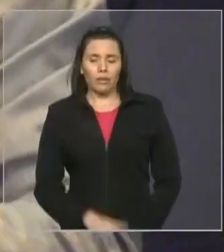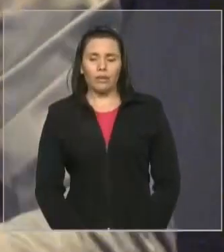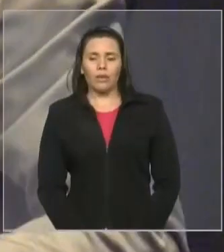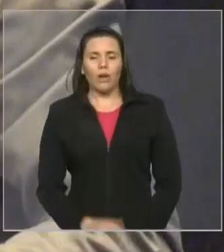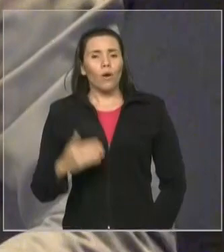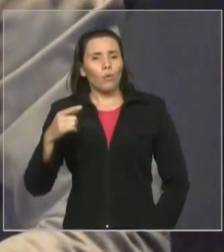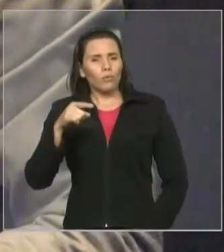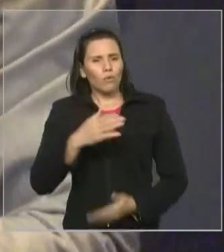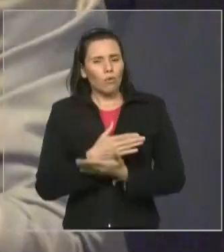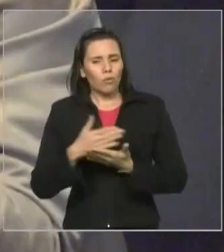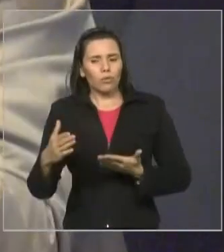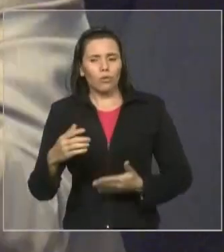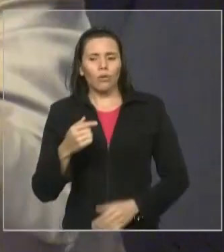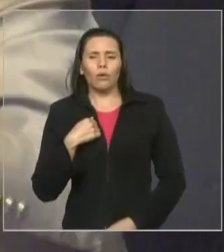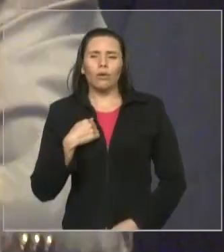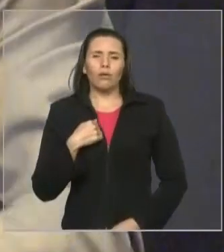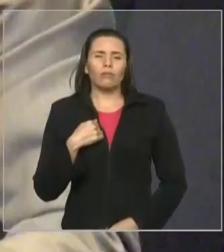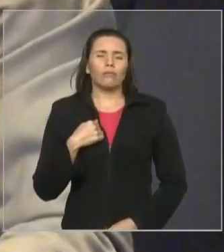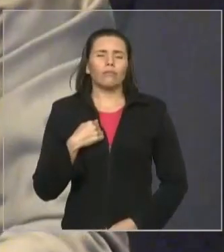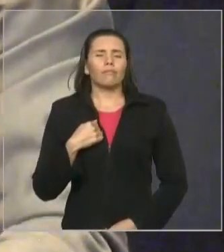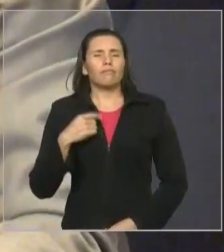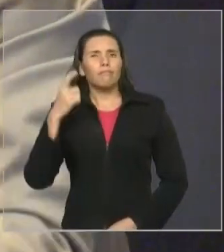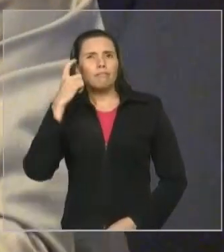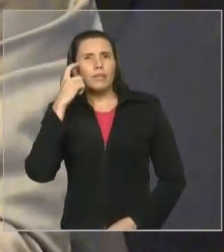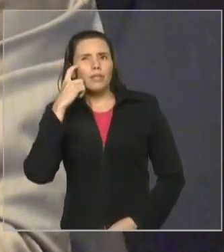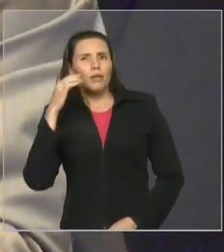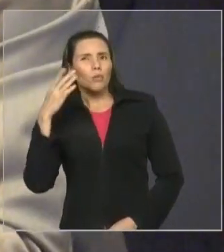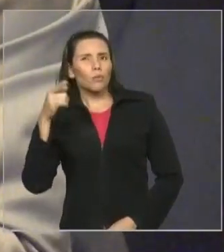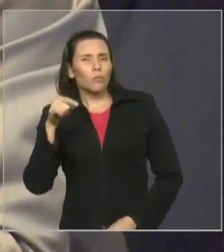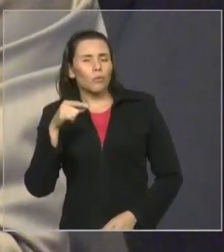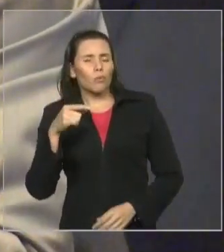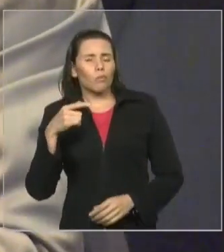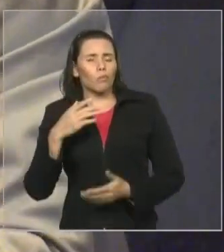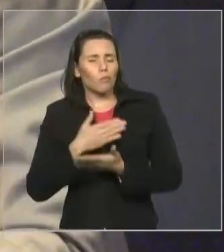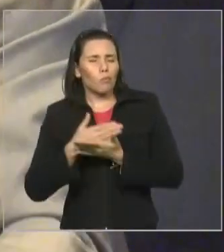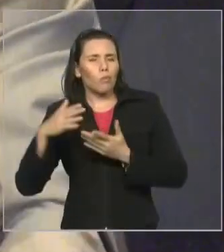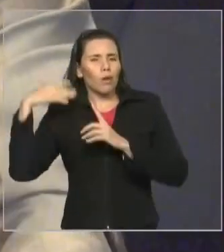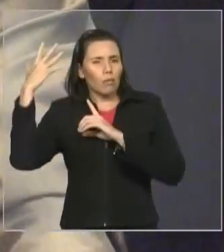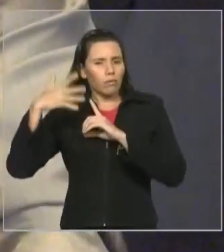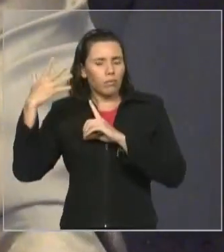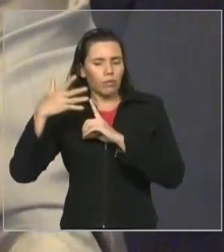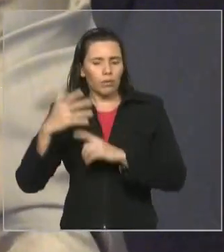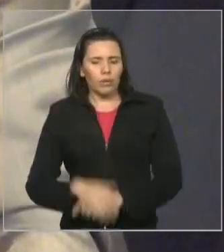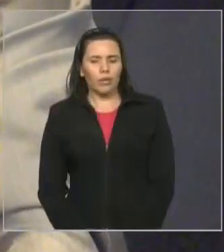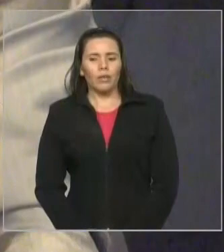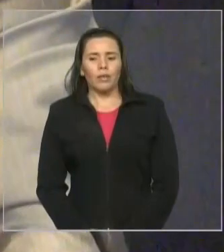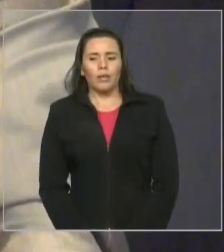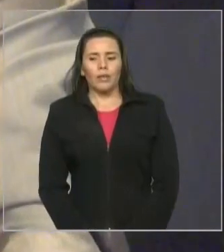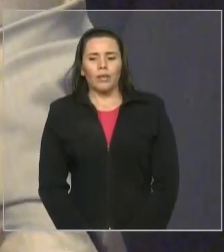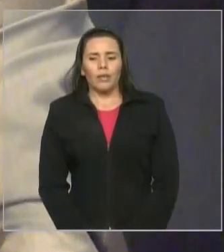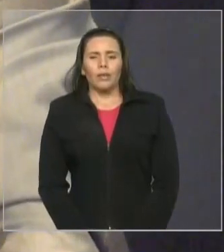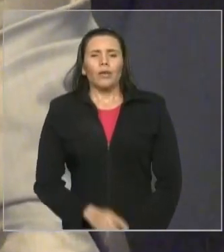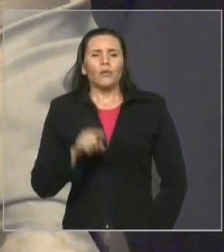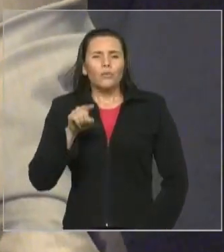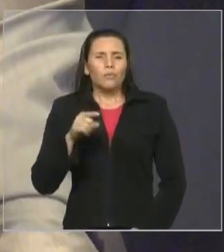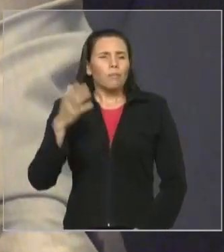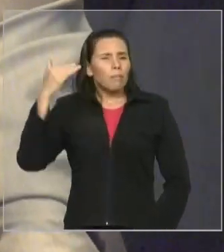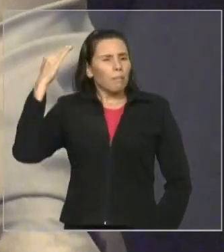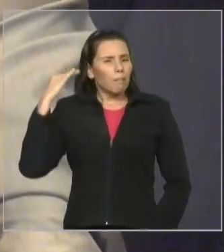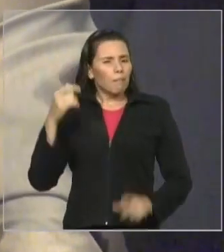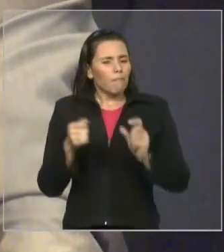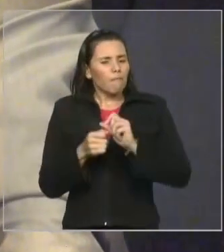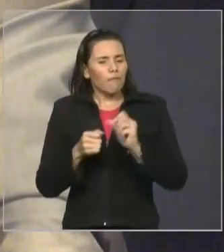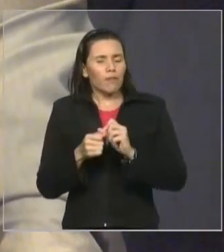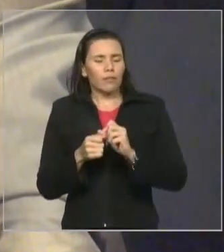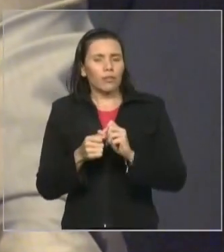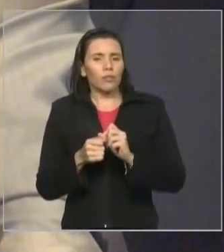três primeiras palavras eu aqui fiquei imaginando o que Vossa Excelência já fez, o que faz e o que